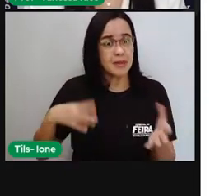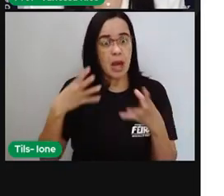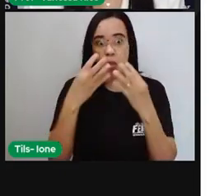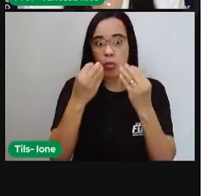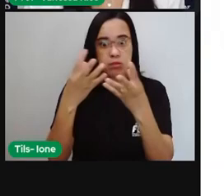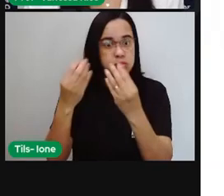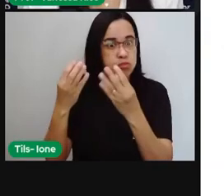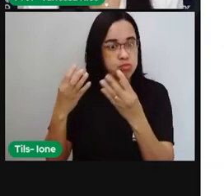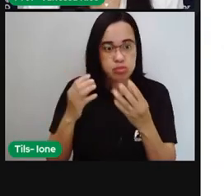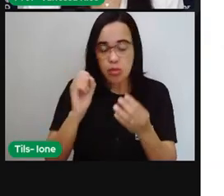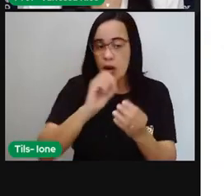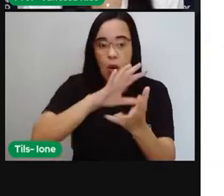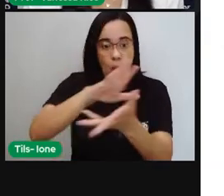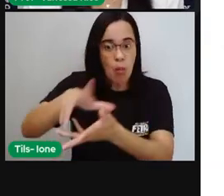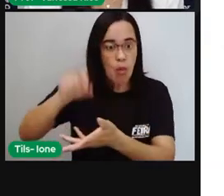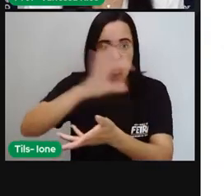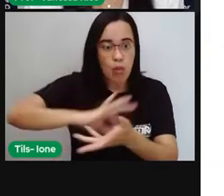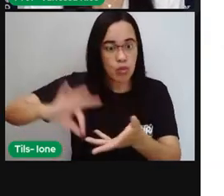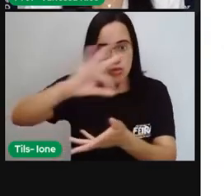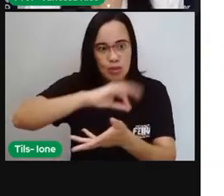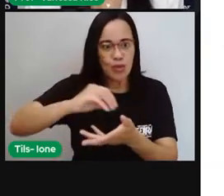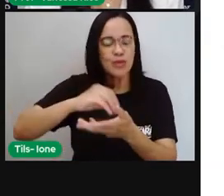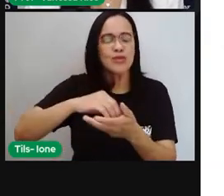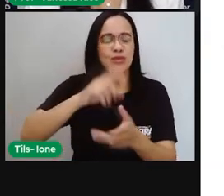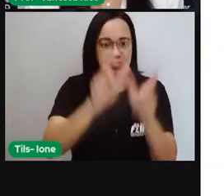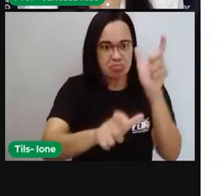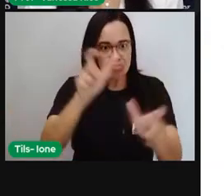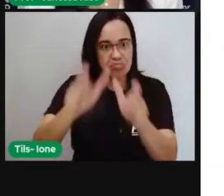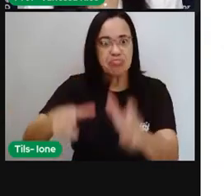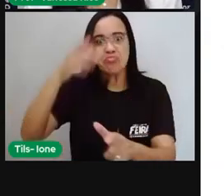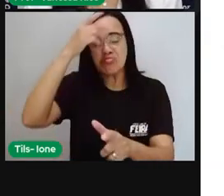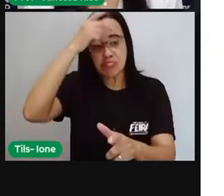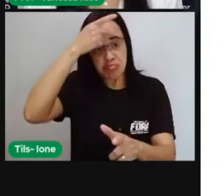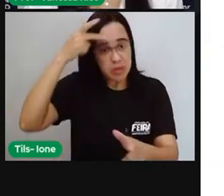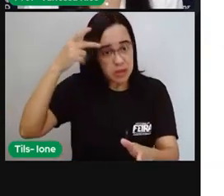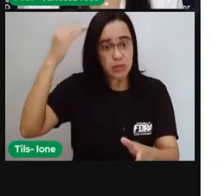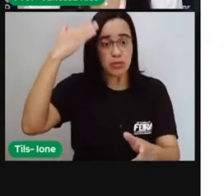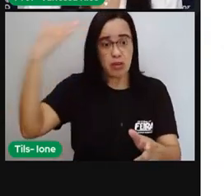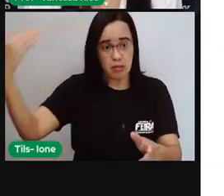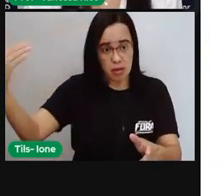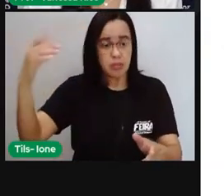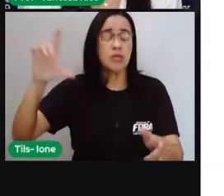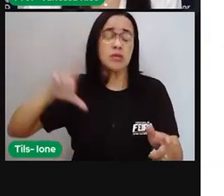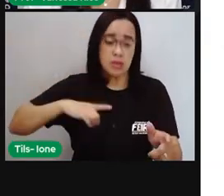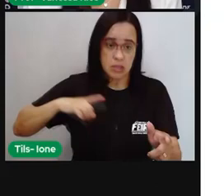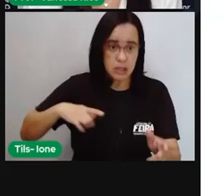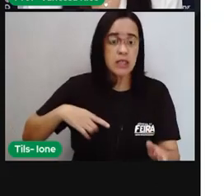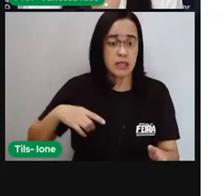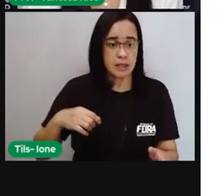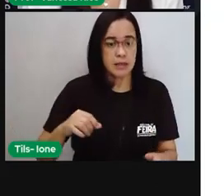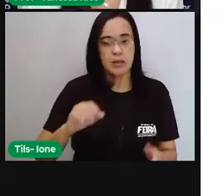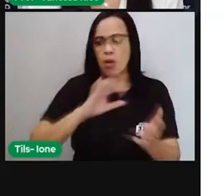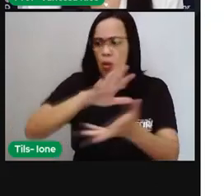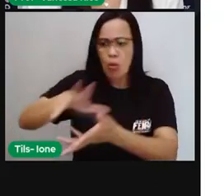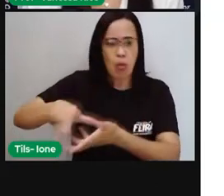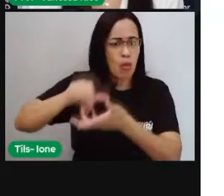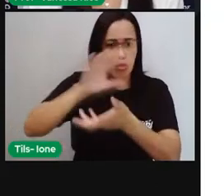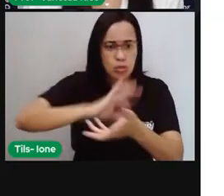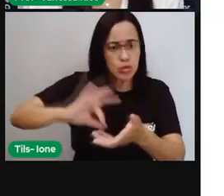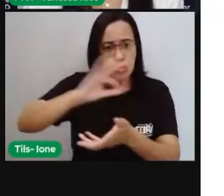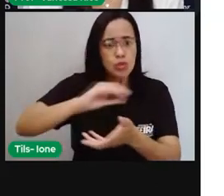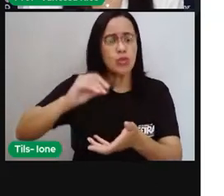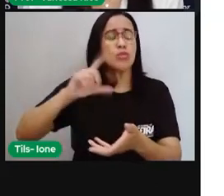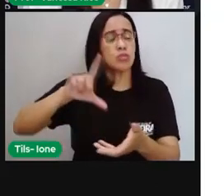pessoas principalmente de pessoas famosas né aí pelas bibliotecas pelas livrarias do mundo principalmente